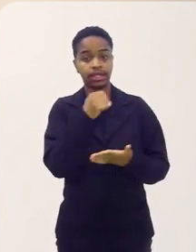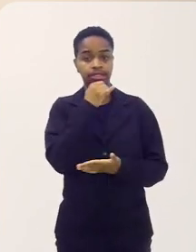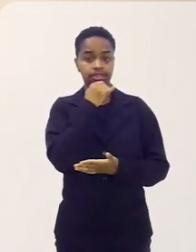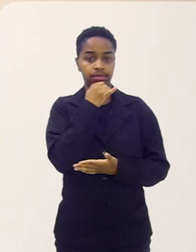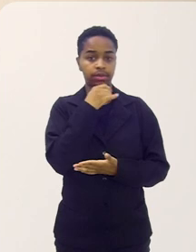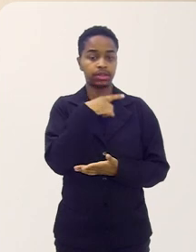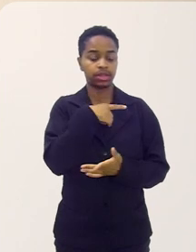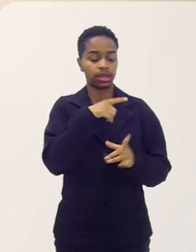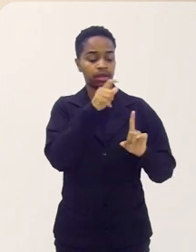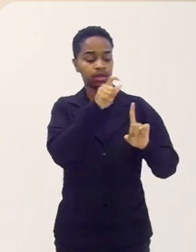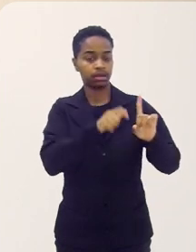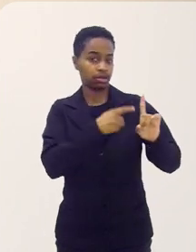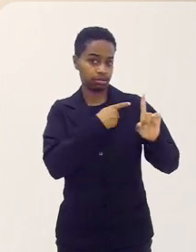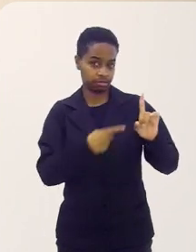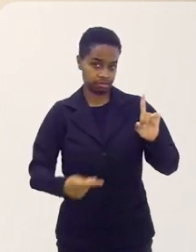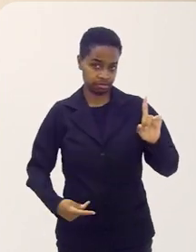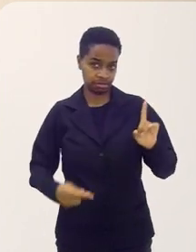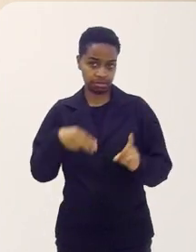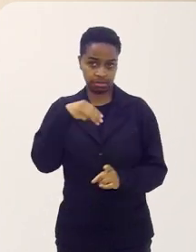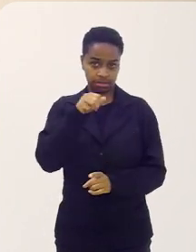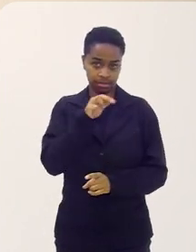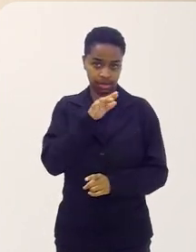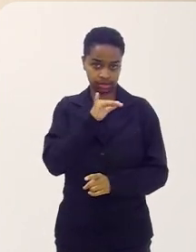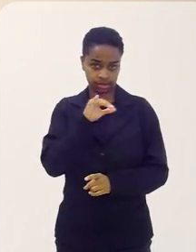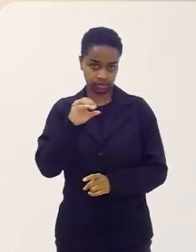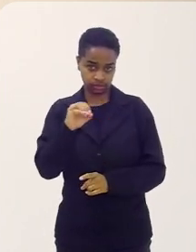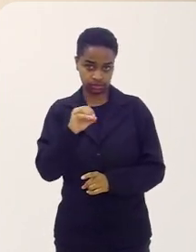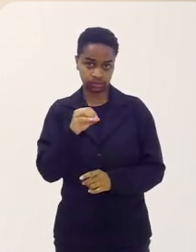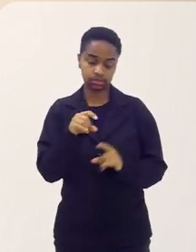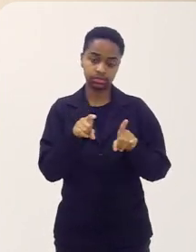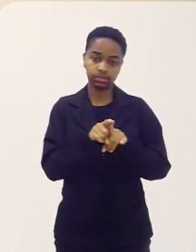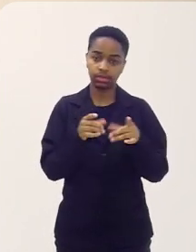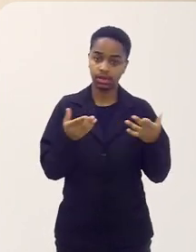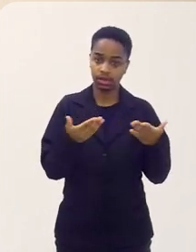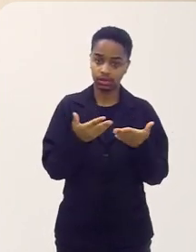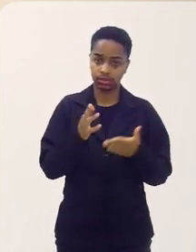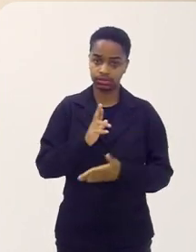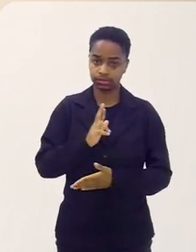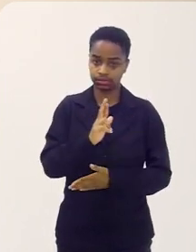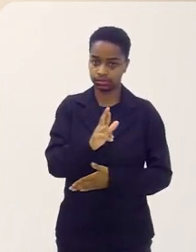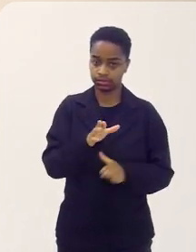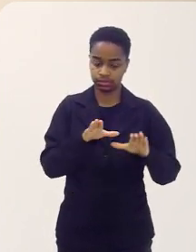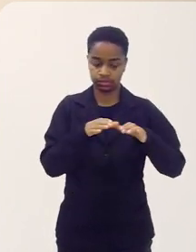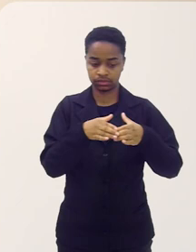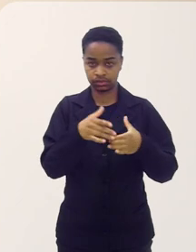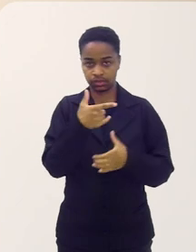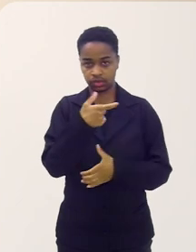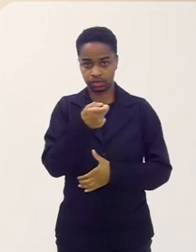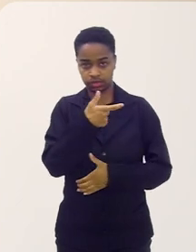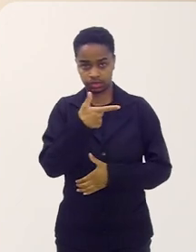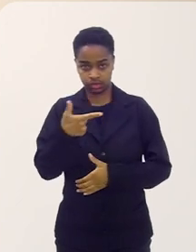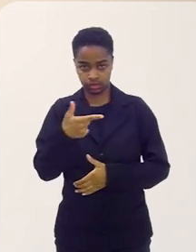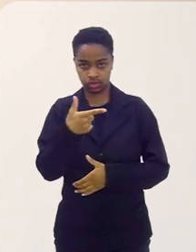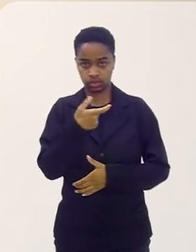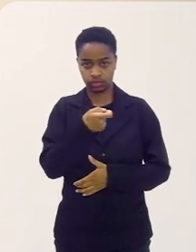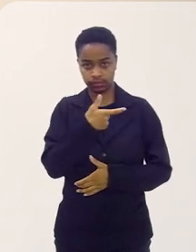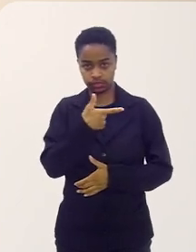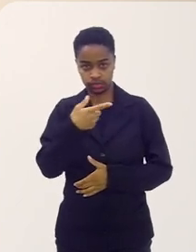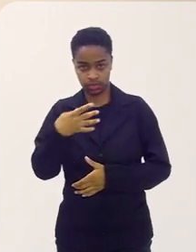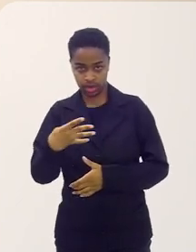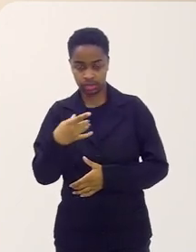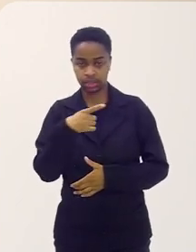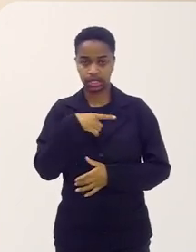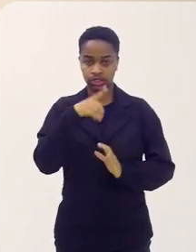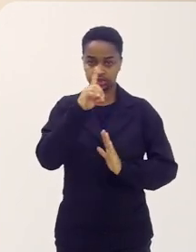por exemplo, temos a figura do presidente, o Márcio Filho, e temos, agora representando nós no BNU 2022-2024,